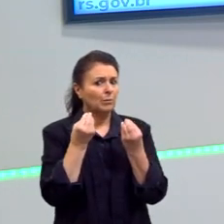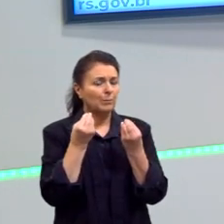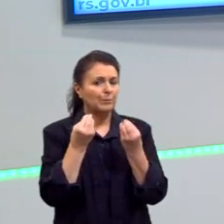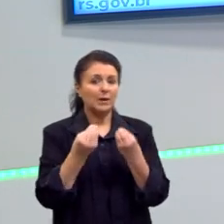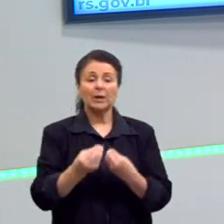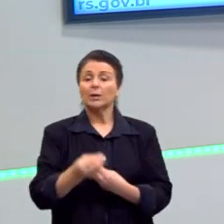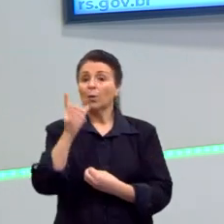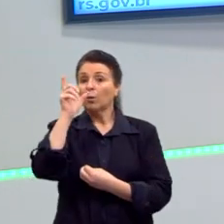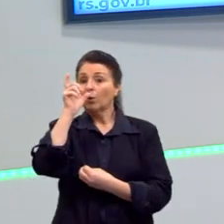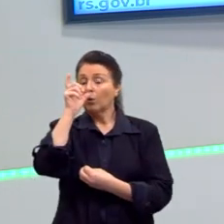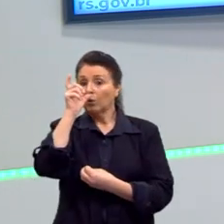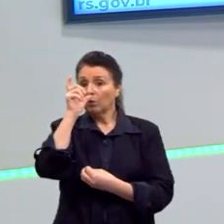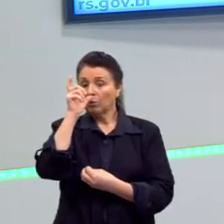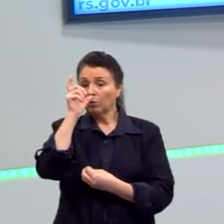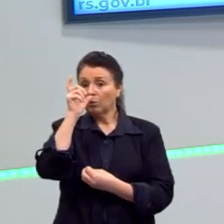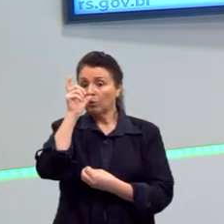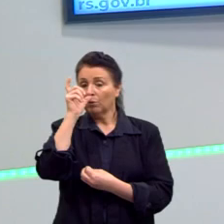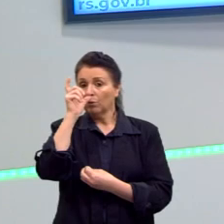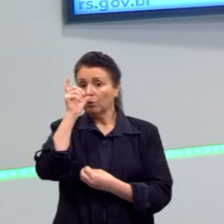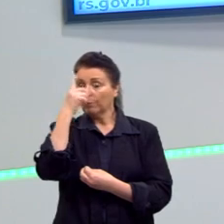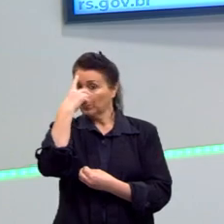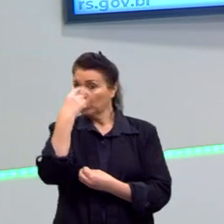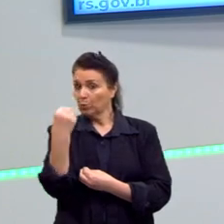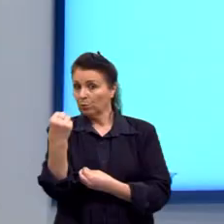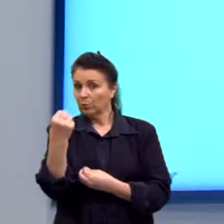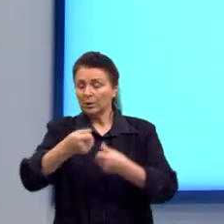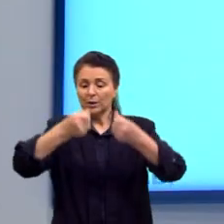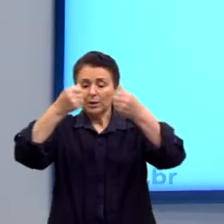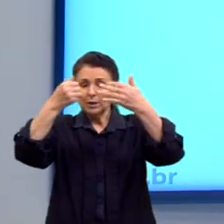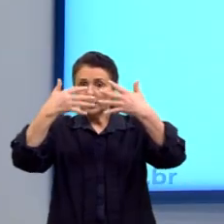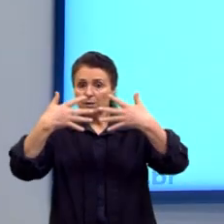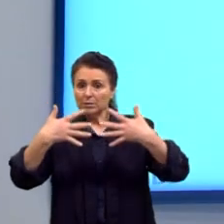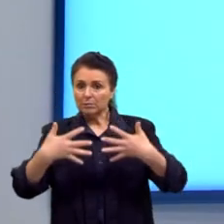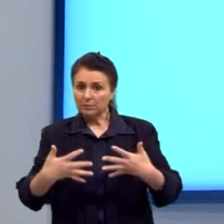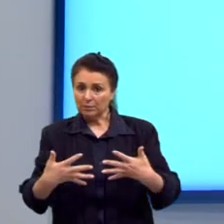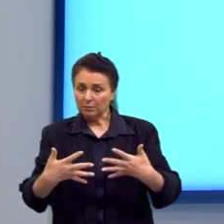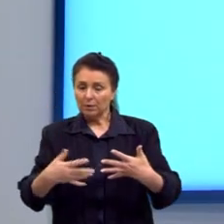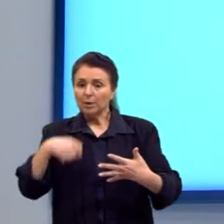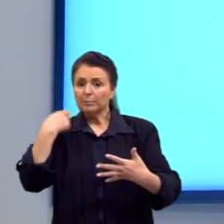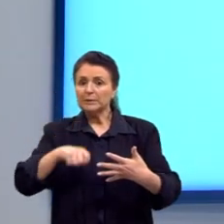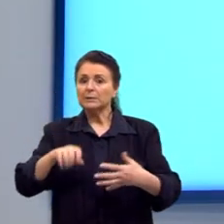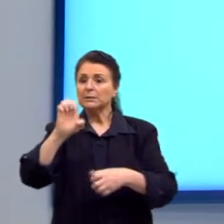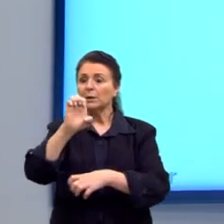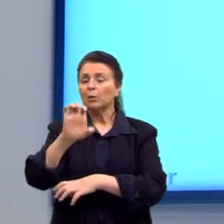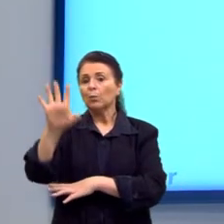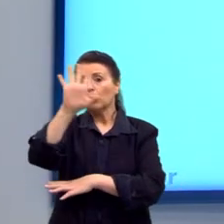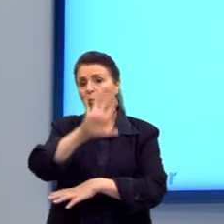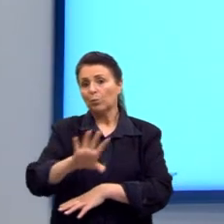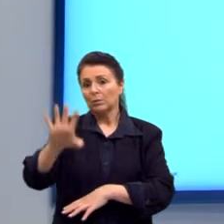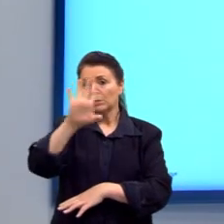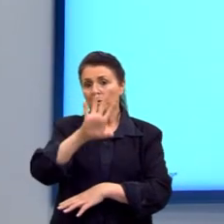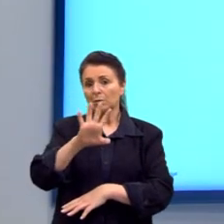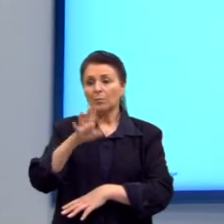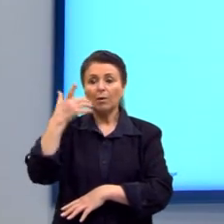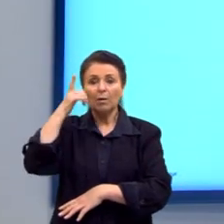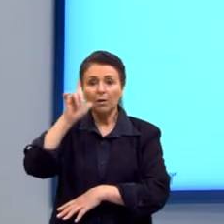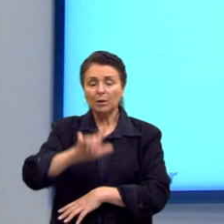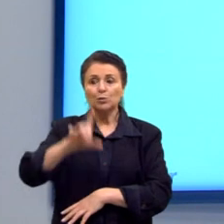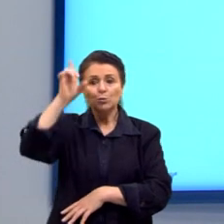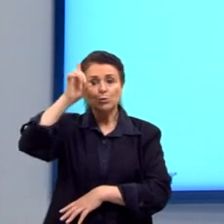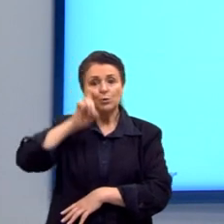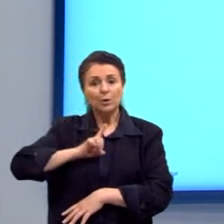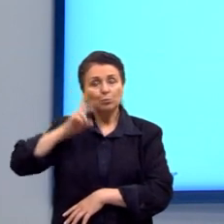vai falar que é necessário o Estado para garantir os direitos naturais, lá do